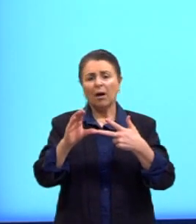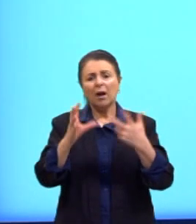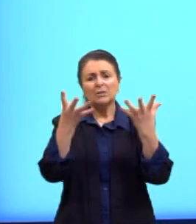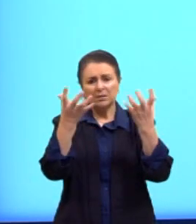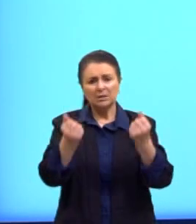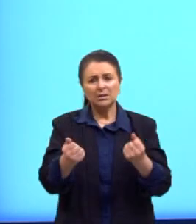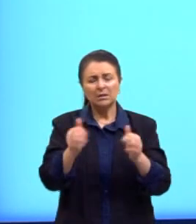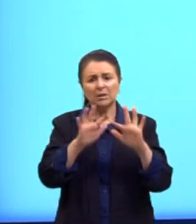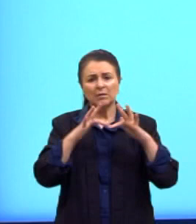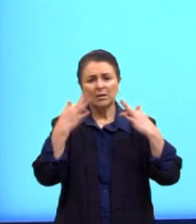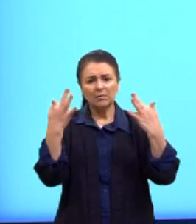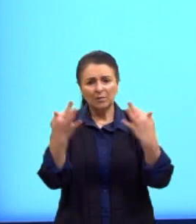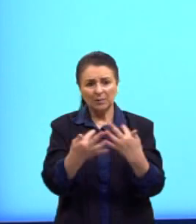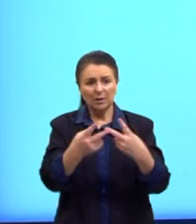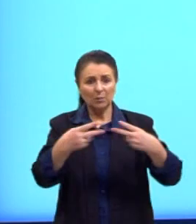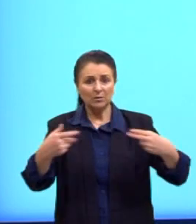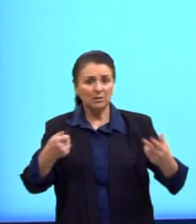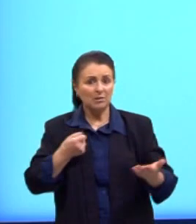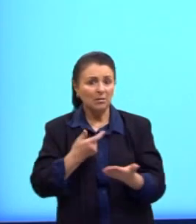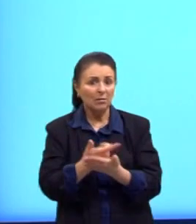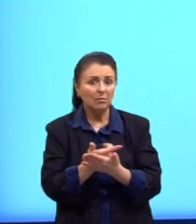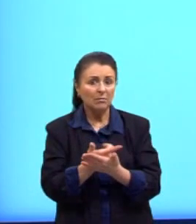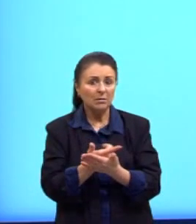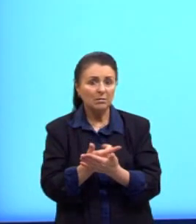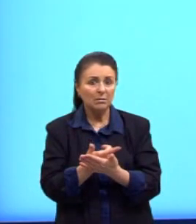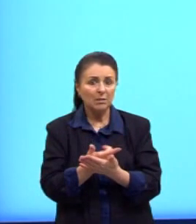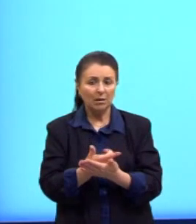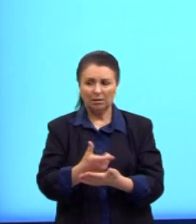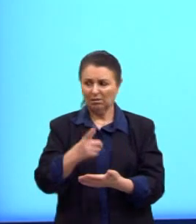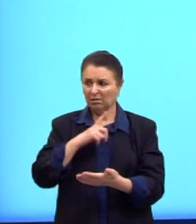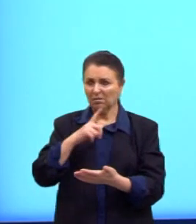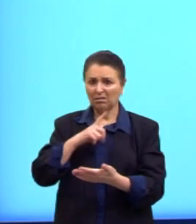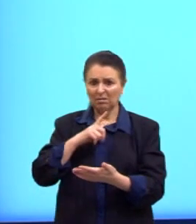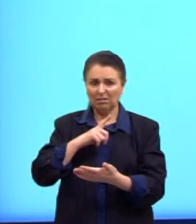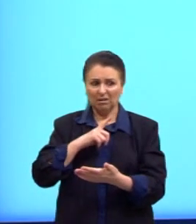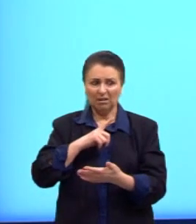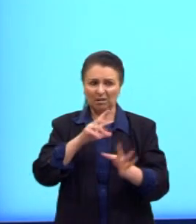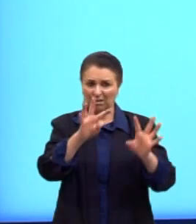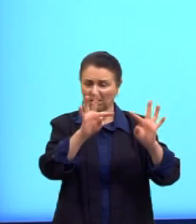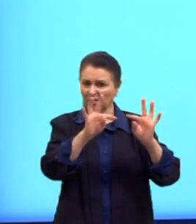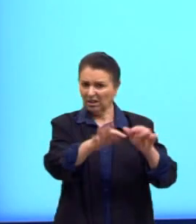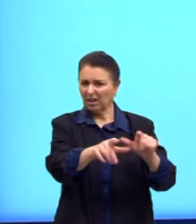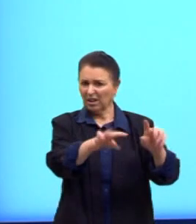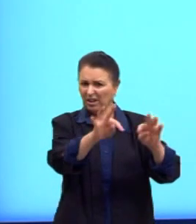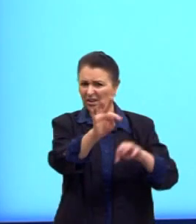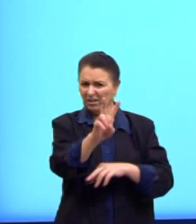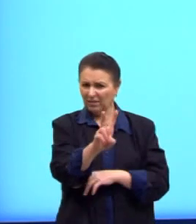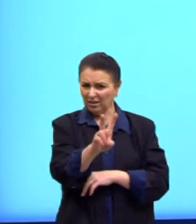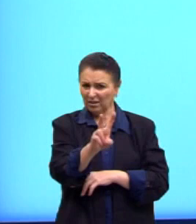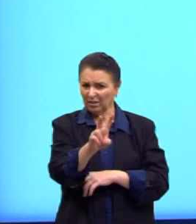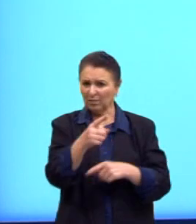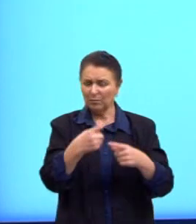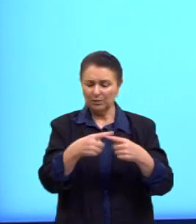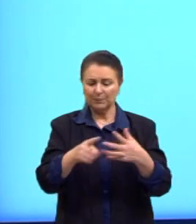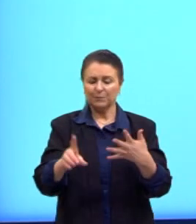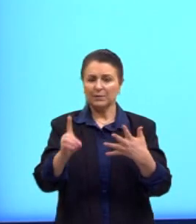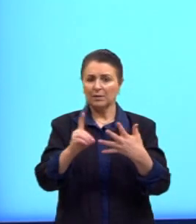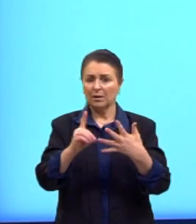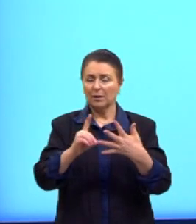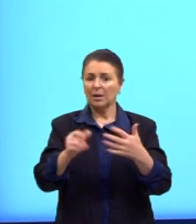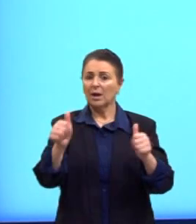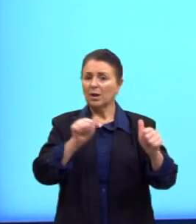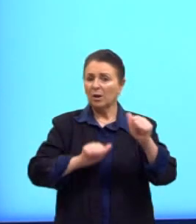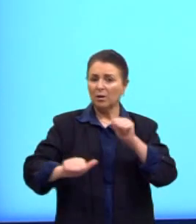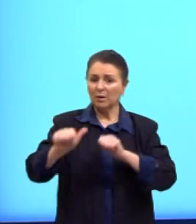uma família com os bens de consumo. Será que eles terem a TV que deixou eles assim? Letra D, a qualidade dos programas